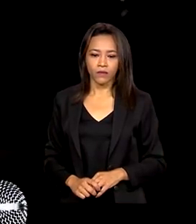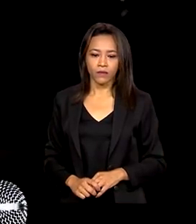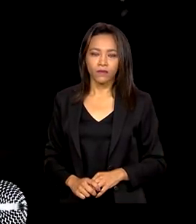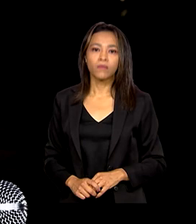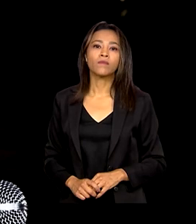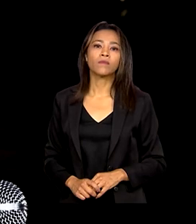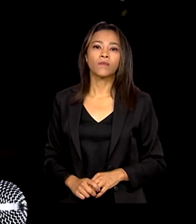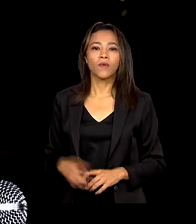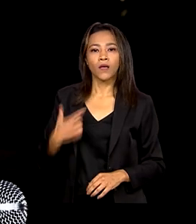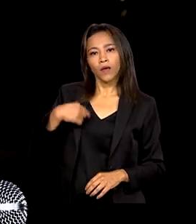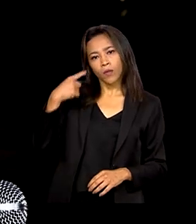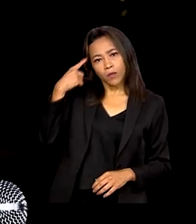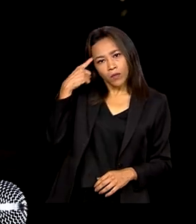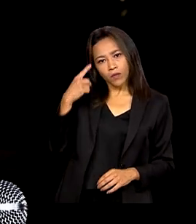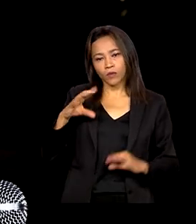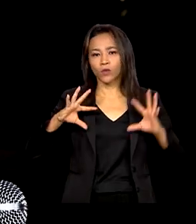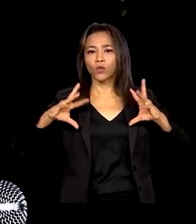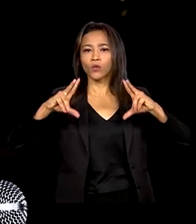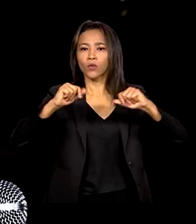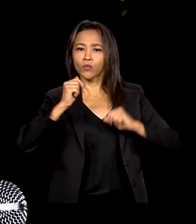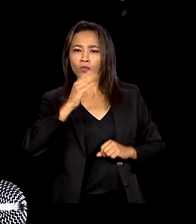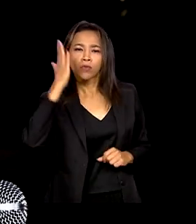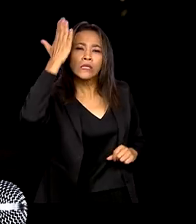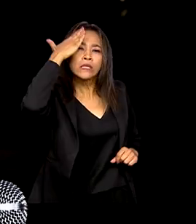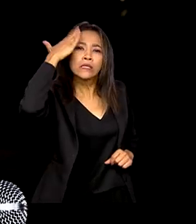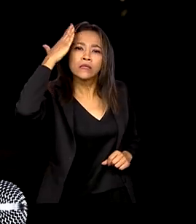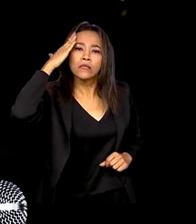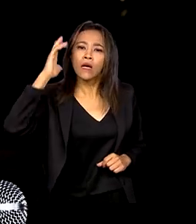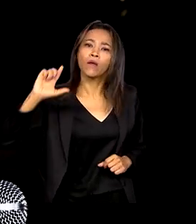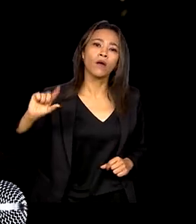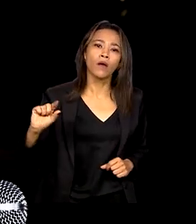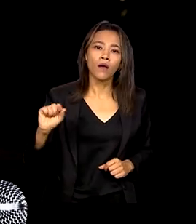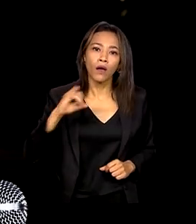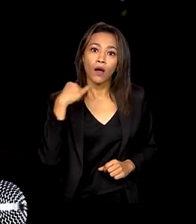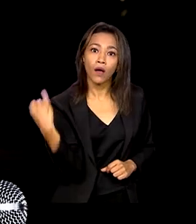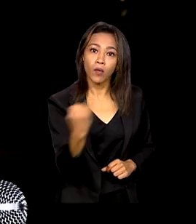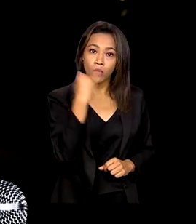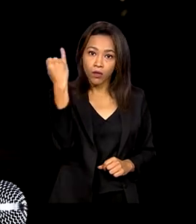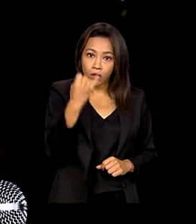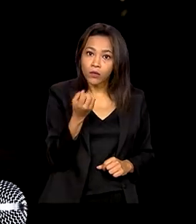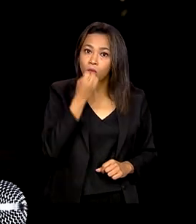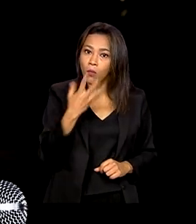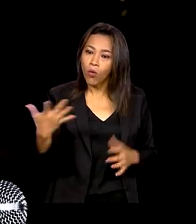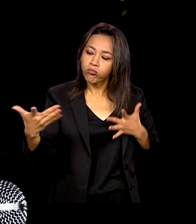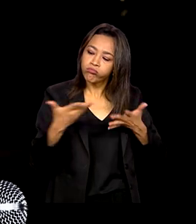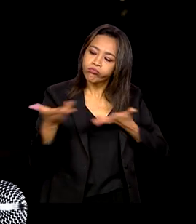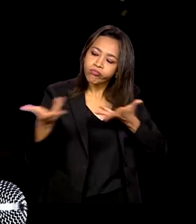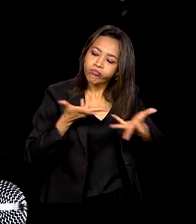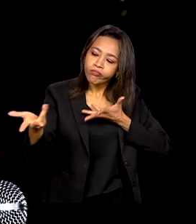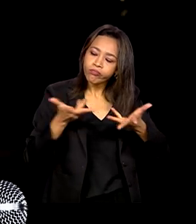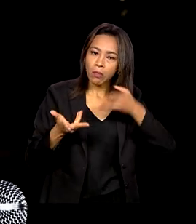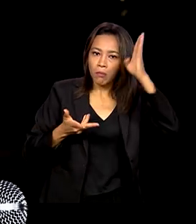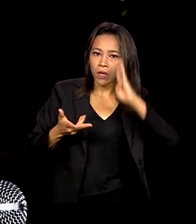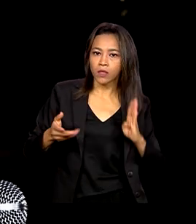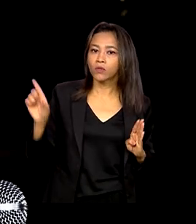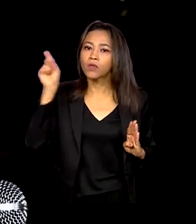Eu penso que todo mundo sabe da importância de uma boa relação entre Brasil e Estados Unidos.